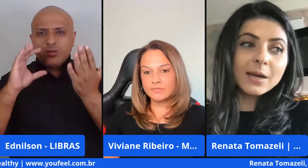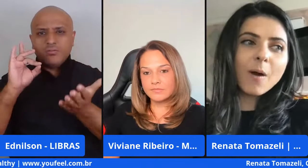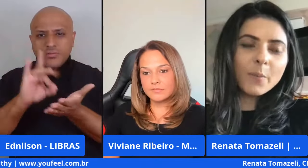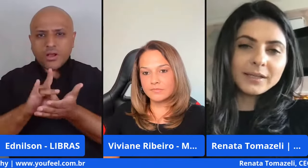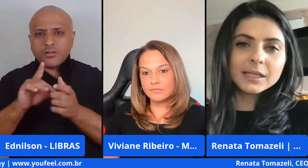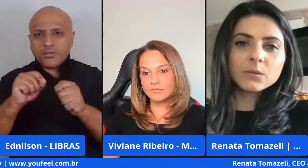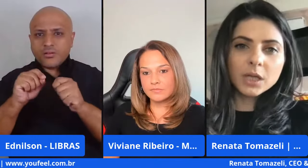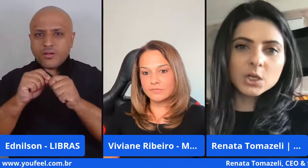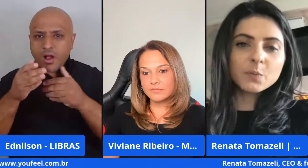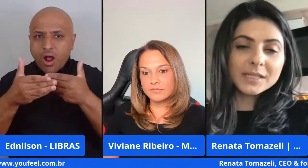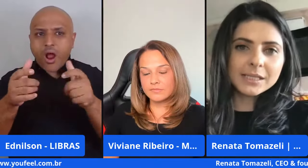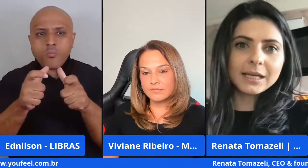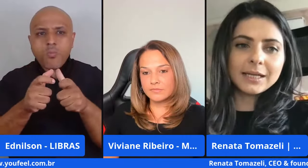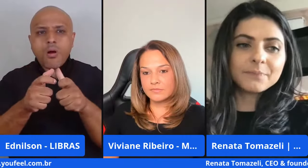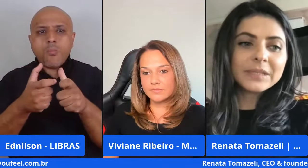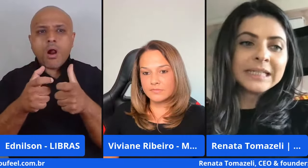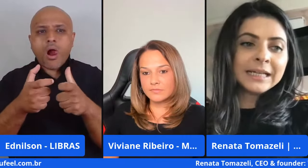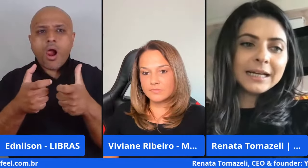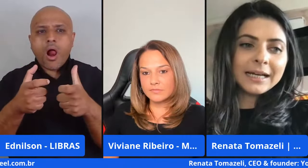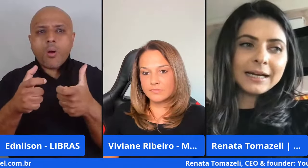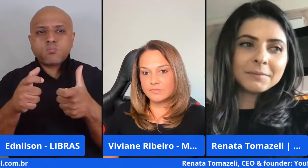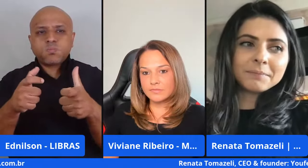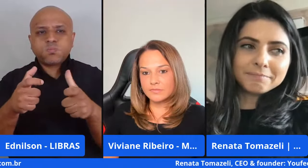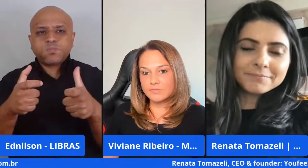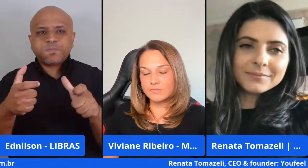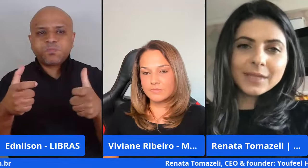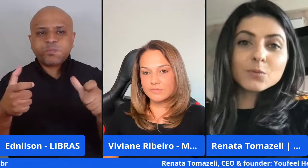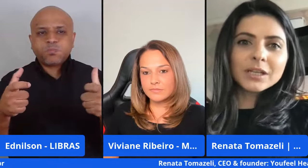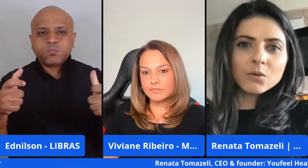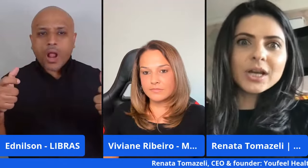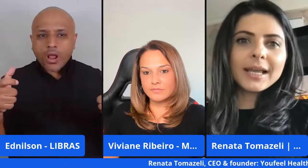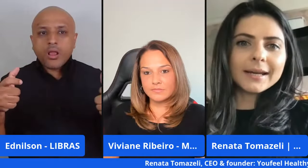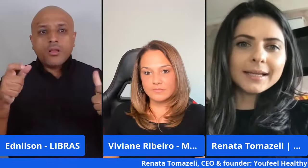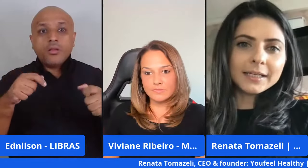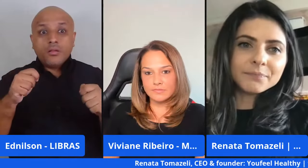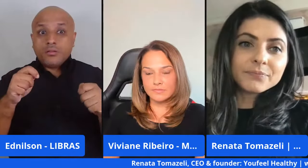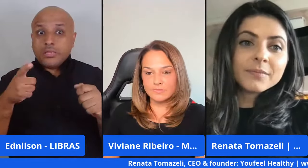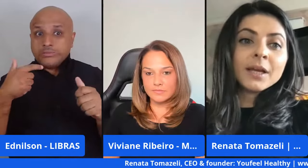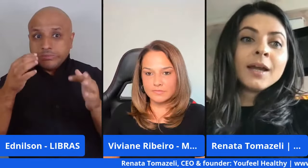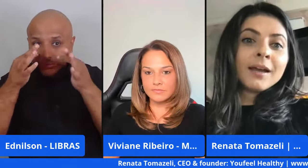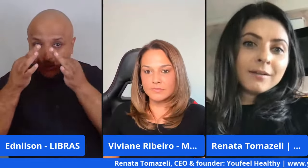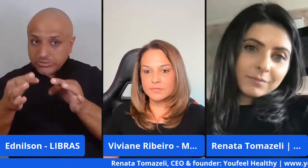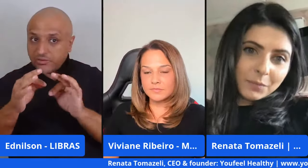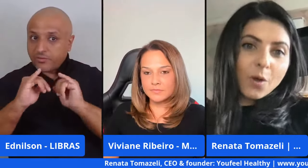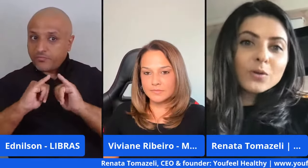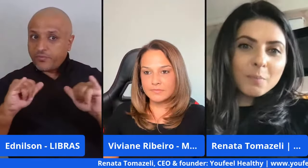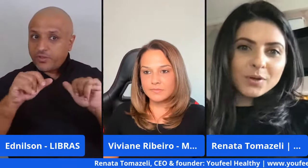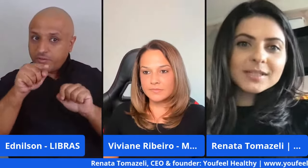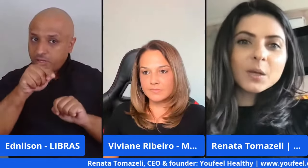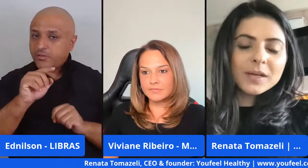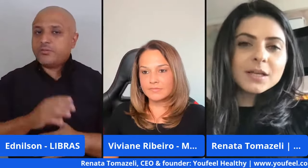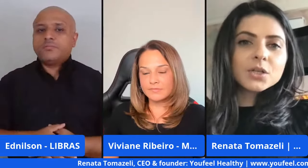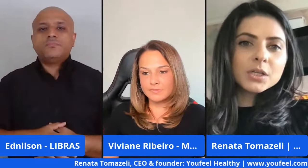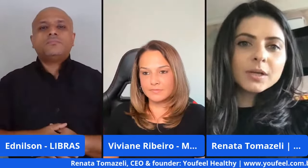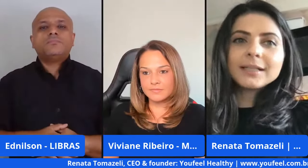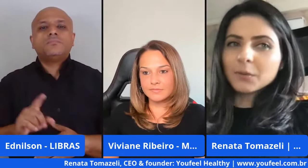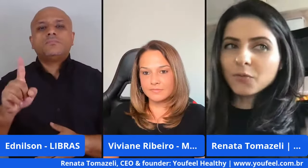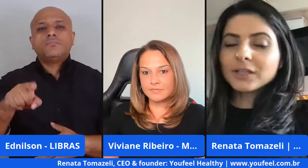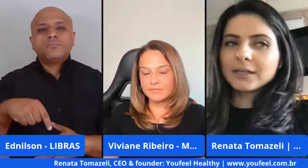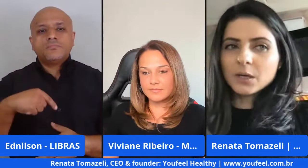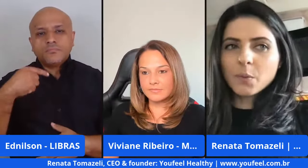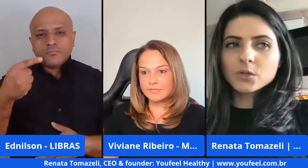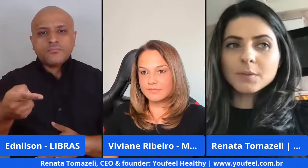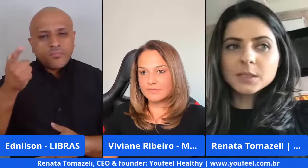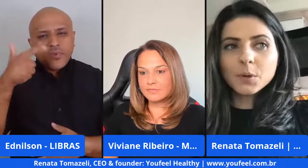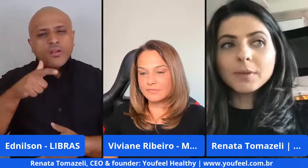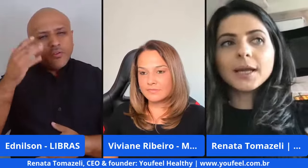que estariam aumentando e que a gente precisaria ter um sinal de alerta aí logo depois na sequência disso né então